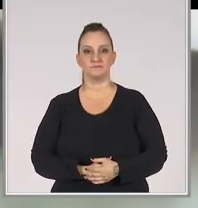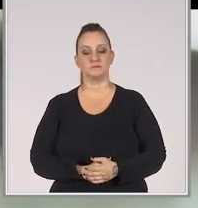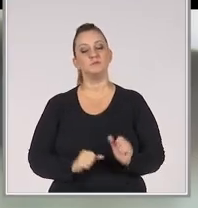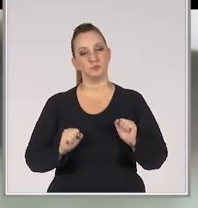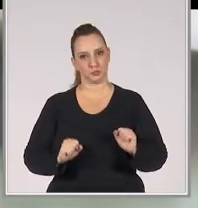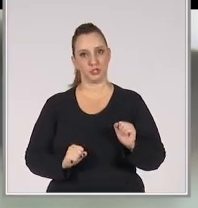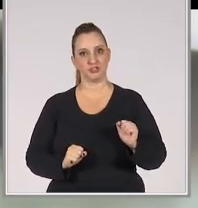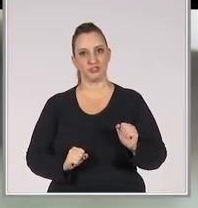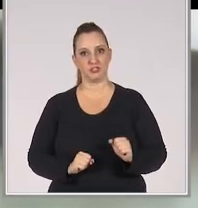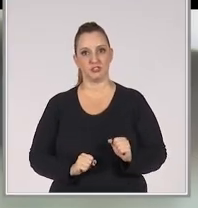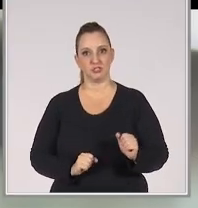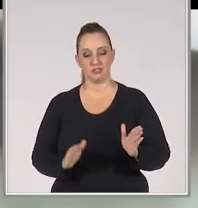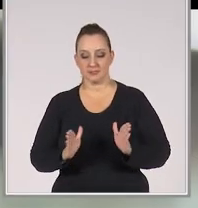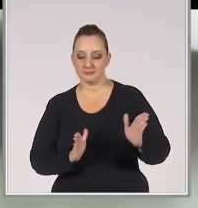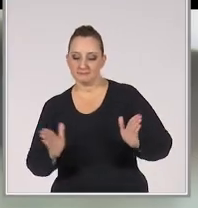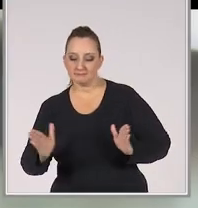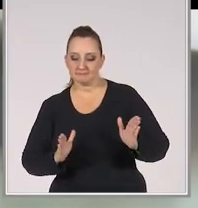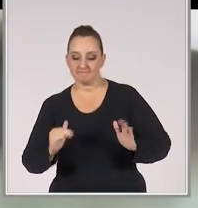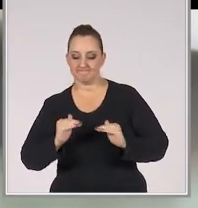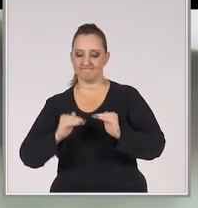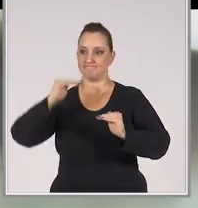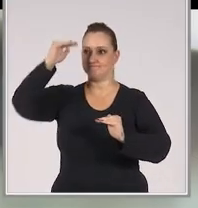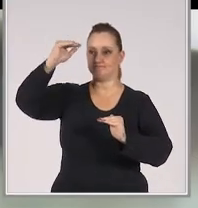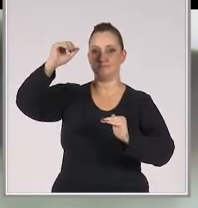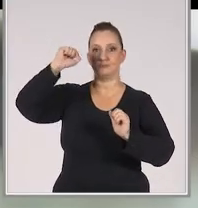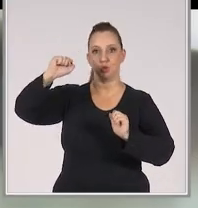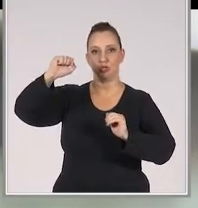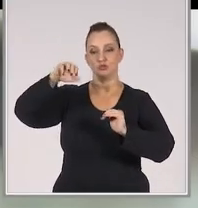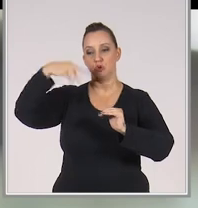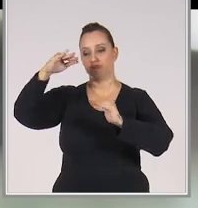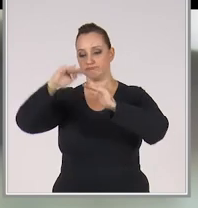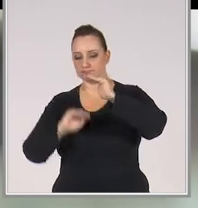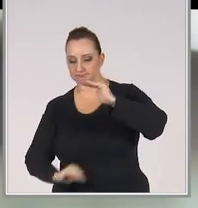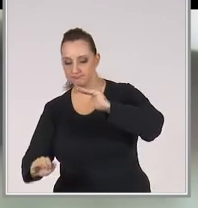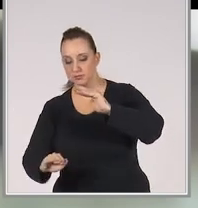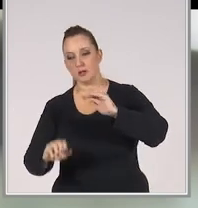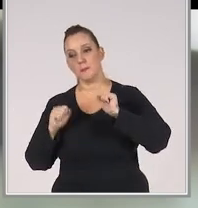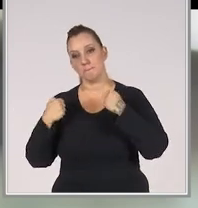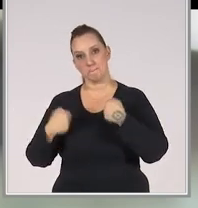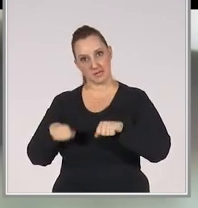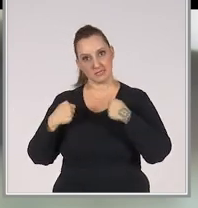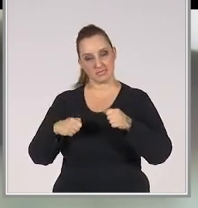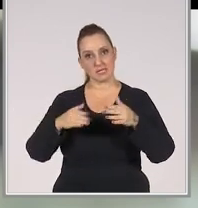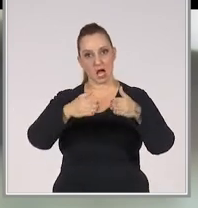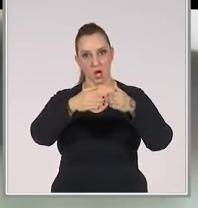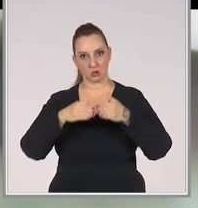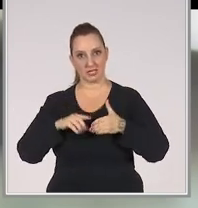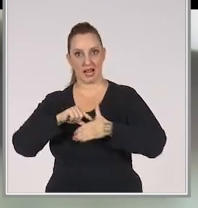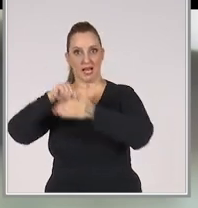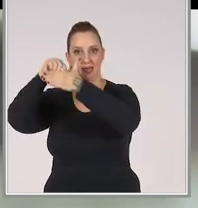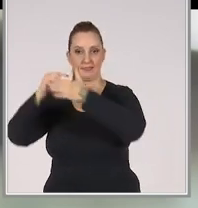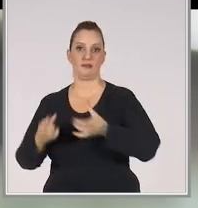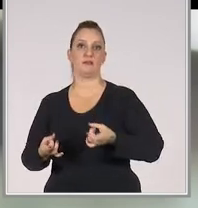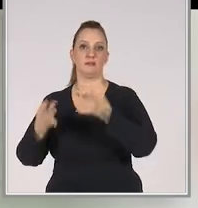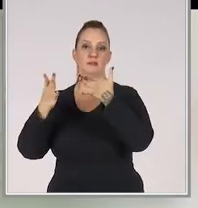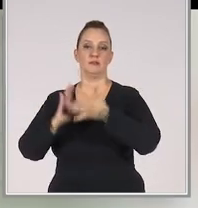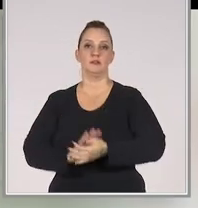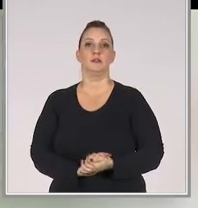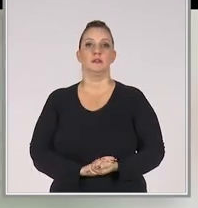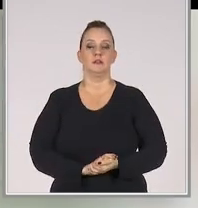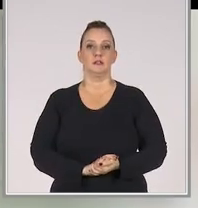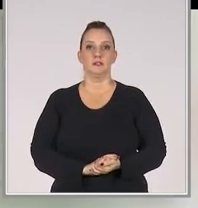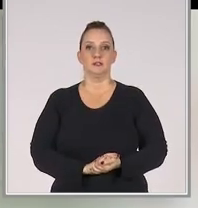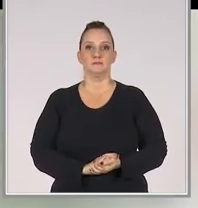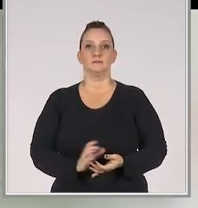vendedor pode trabalhar. Então acima disso ou abaixo disso ele vai precisar de autorização do líder de vendas. O